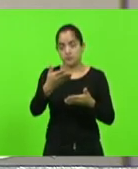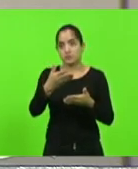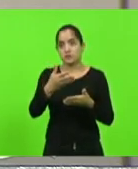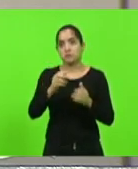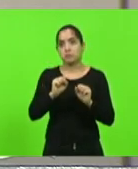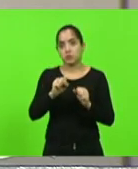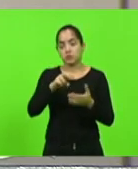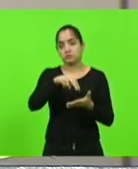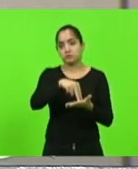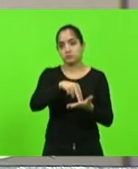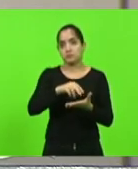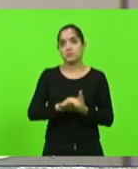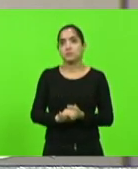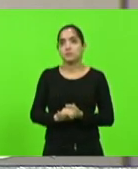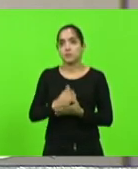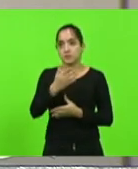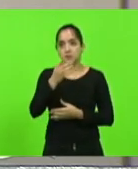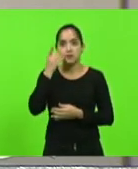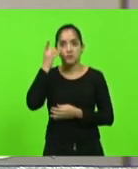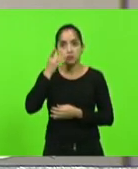Próximo deputado, deputado Floriano.